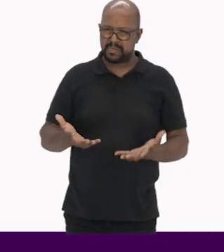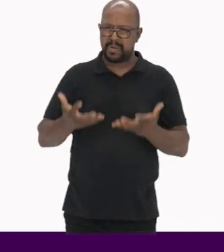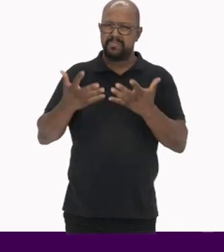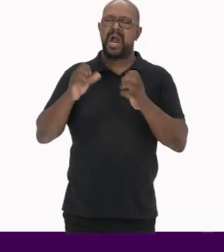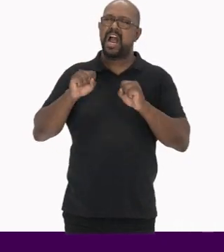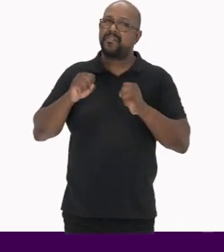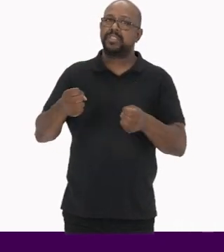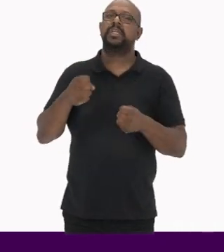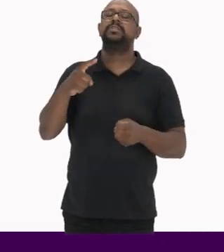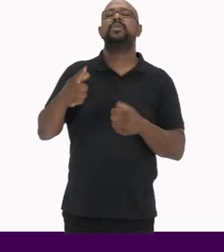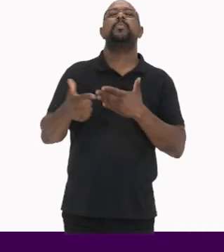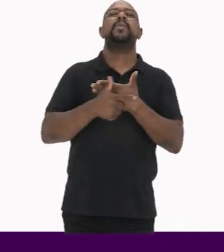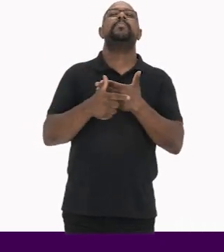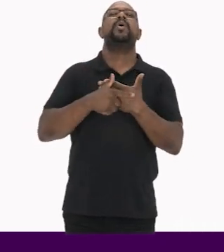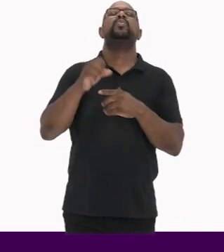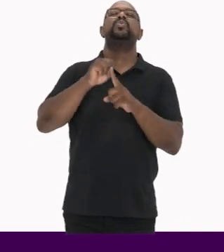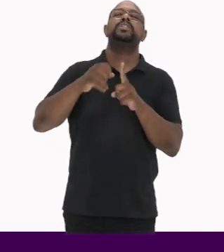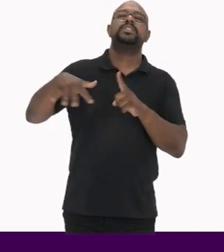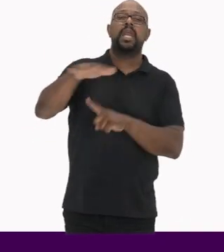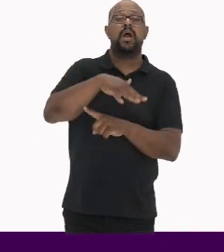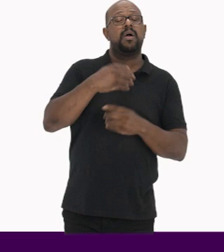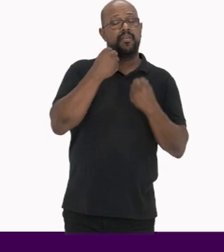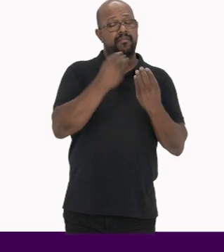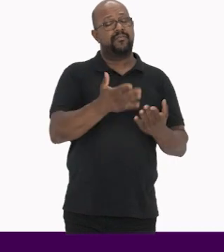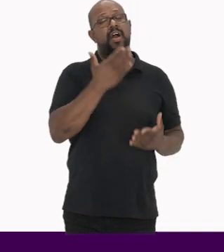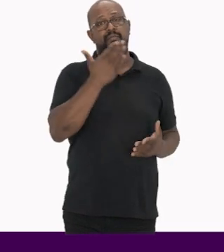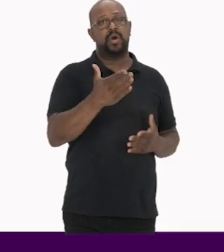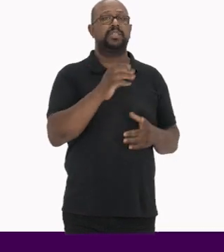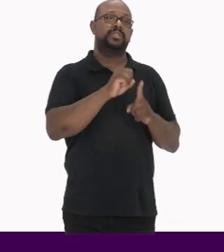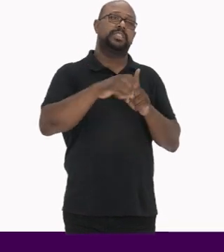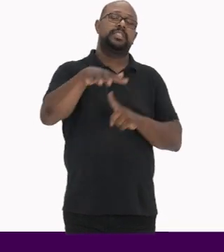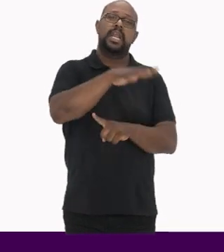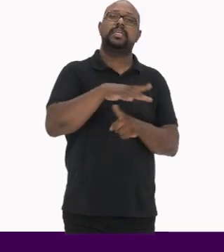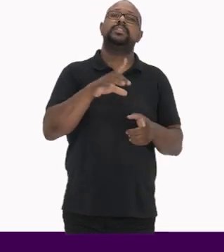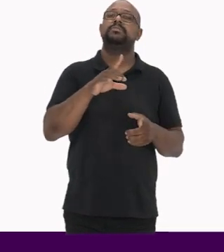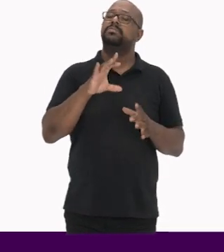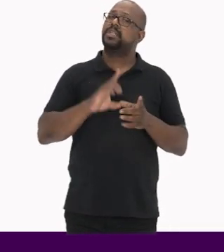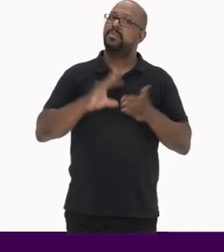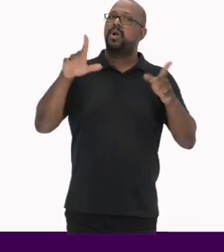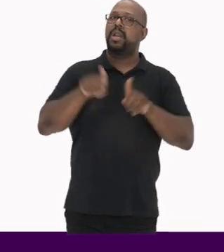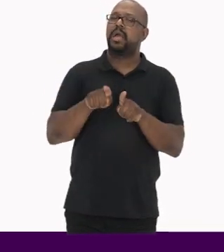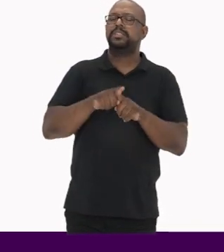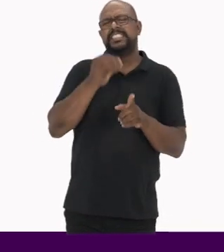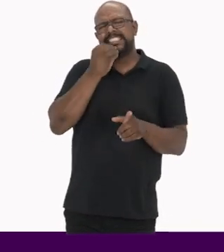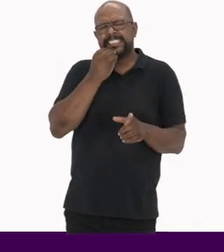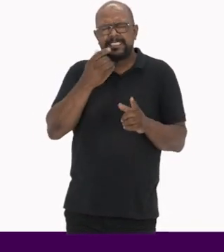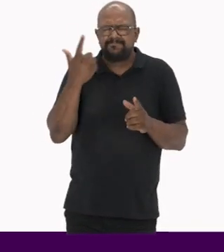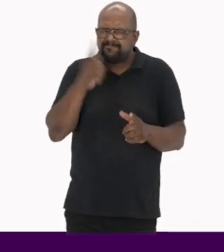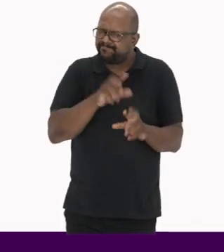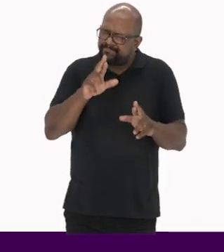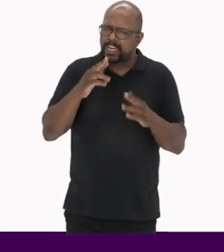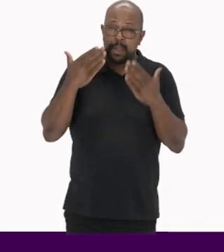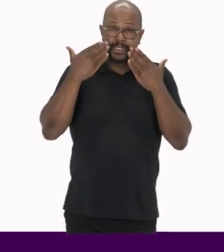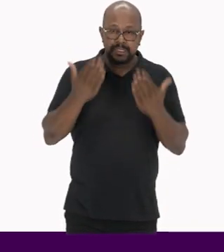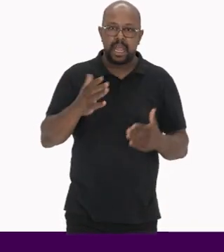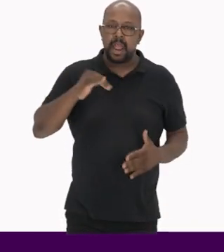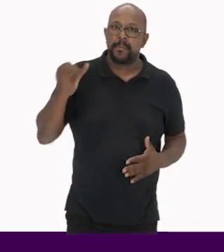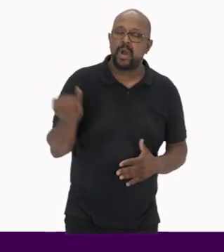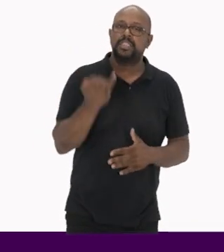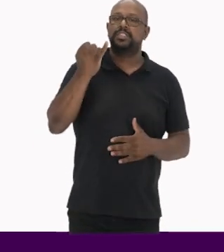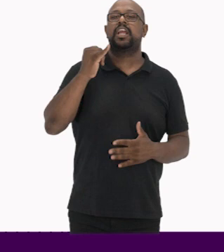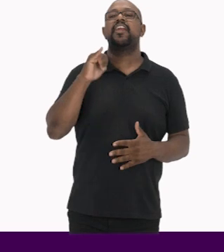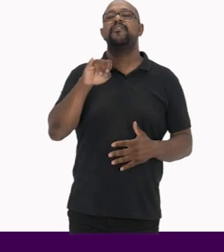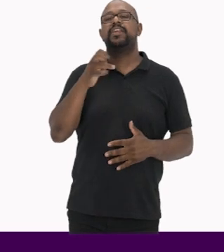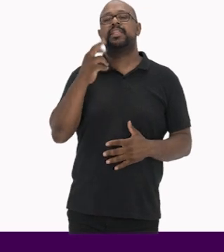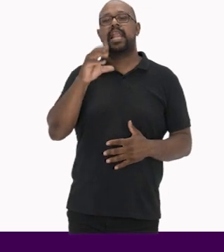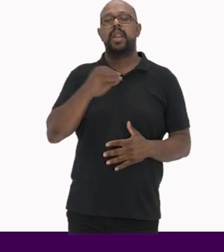Reforçando seu papel social A favor da sociedade plural e democrática Espero ter conseguido apresentar para vocês A importância do